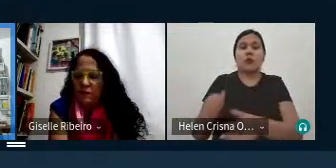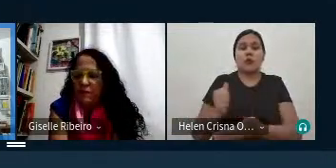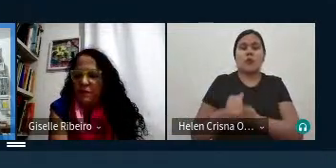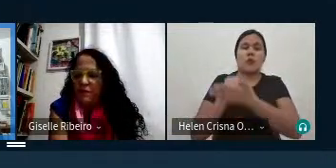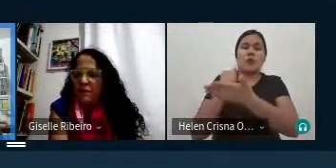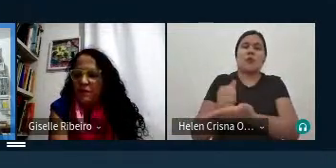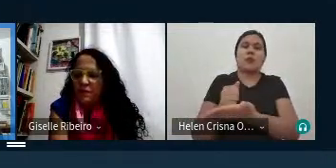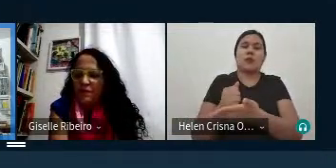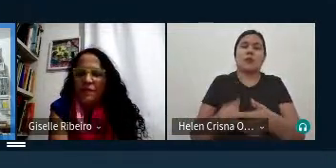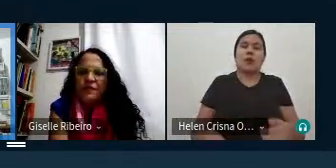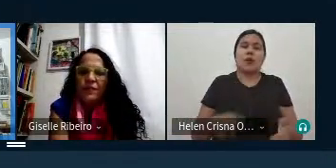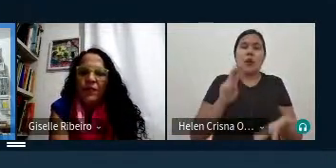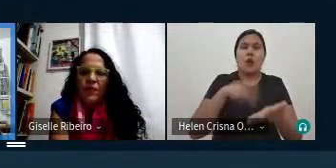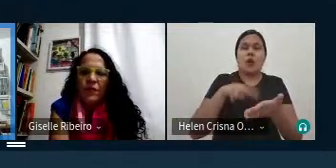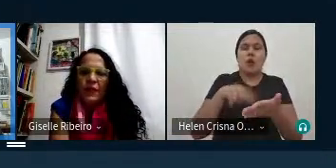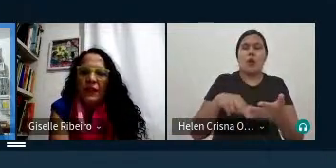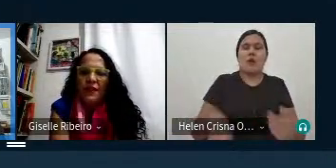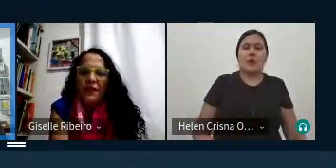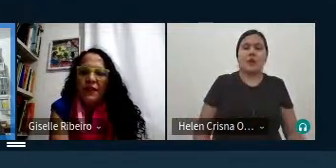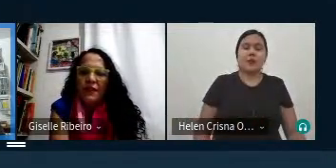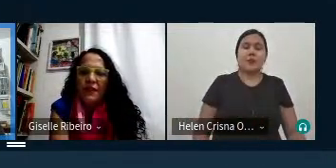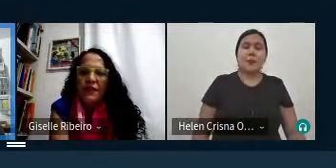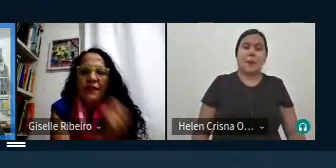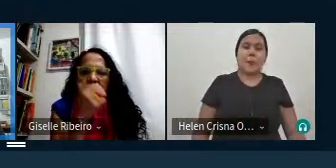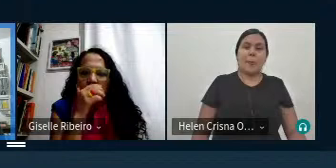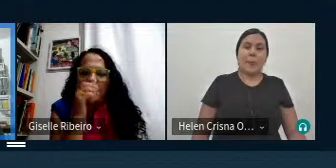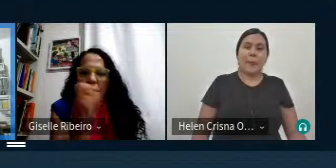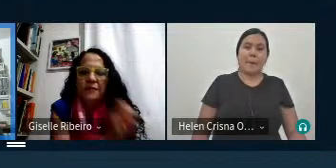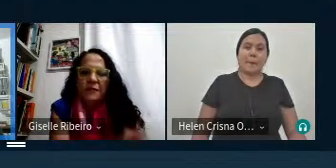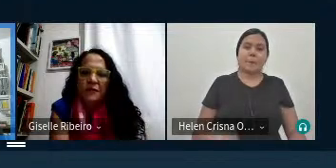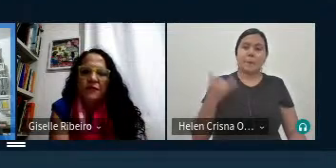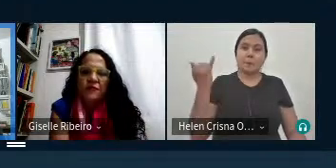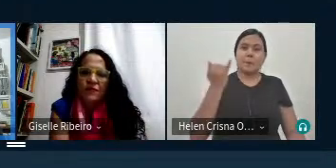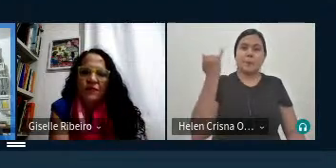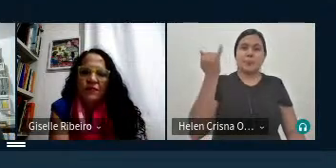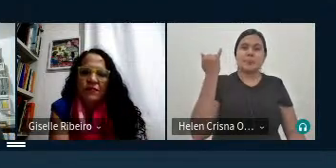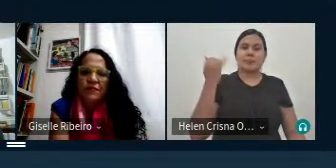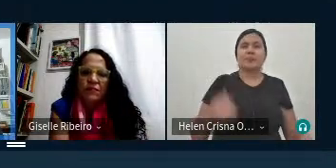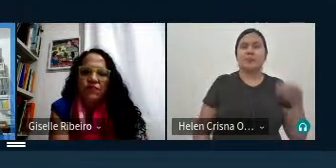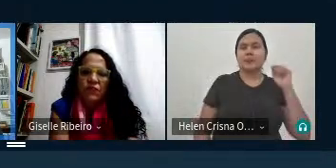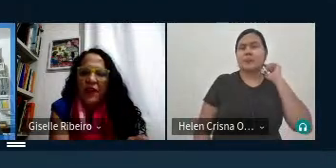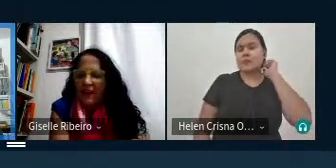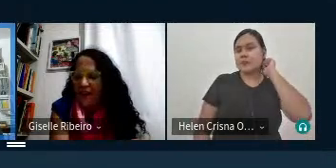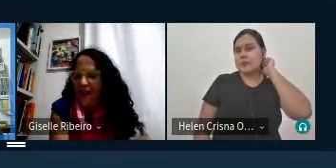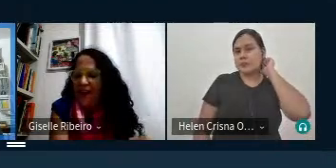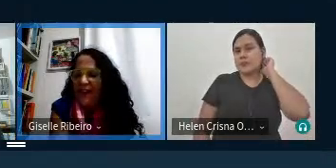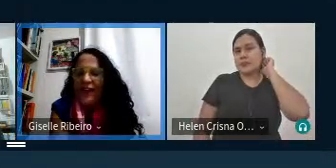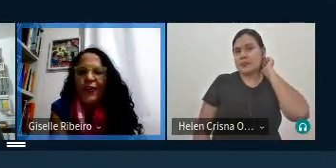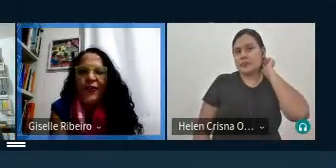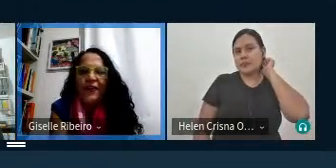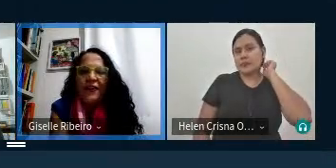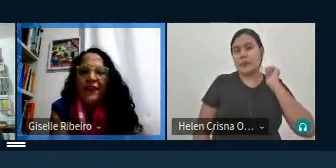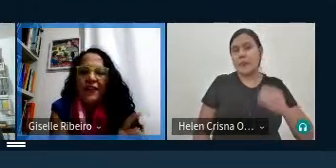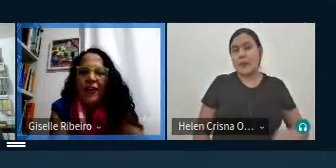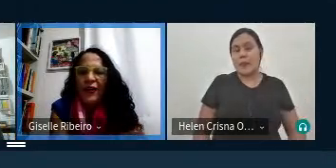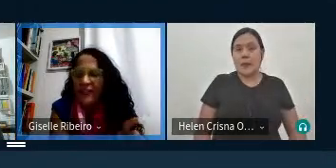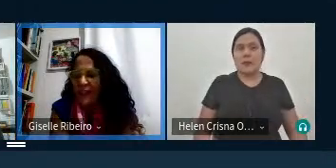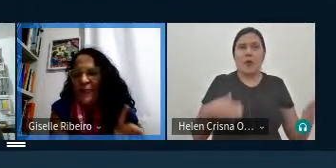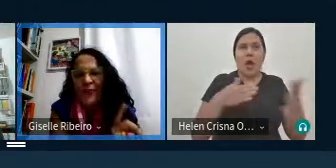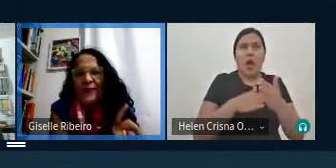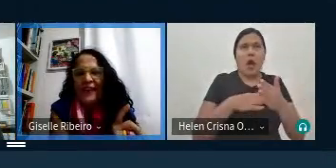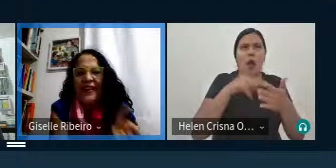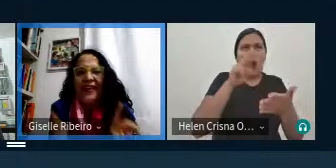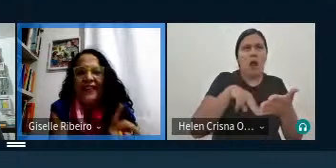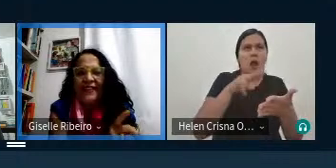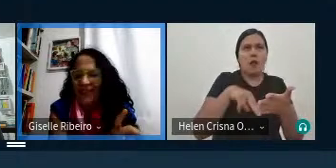o leitor isso também é muito importante sem interromper a leitura necessariamente eu